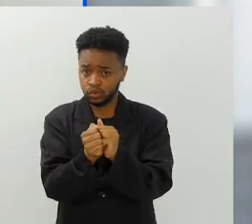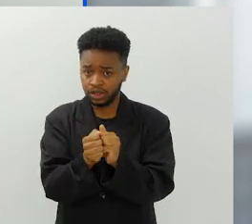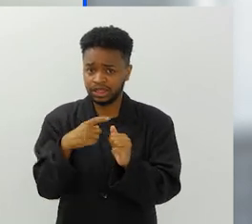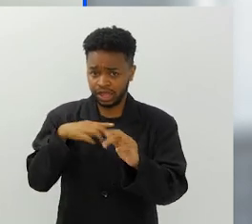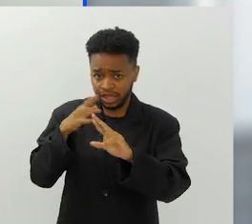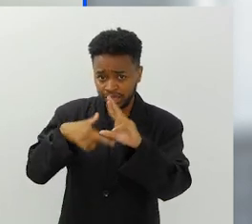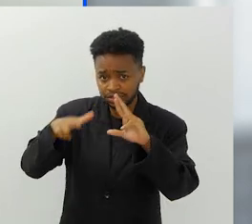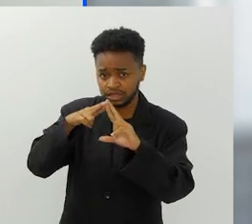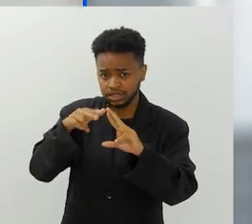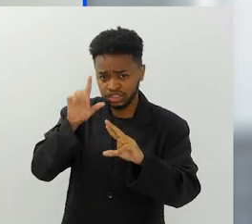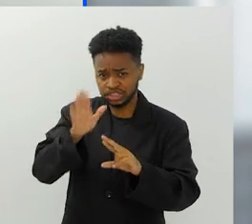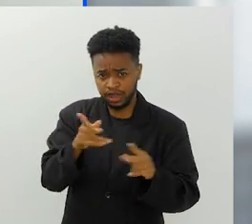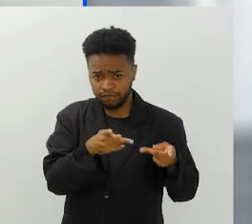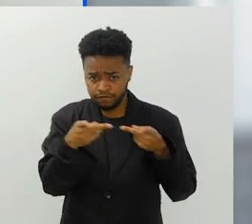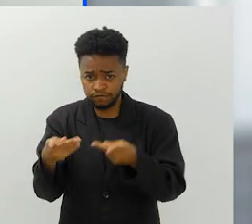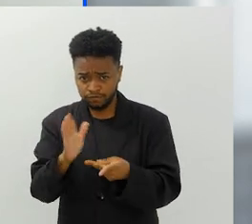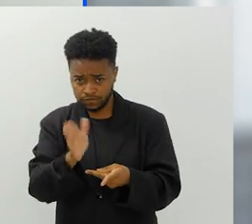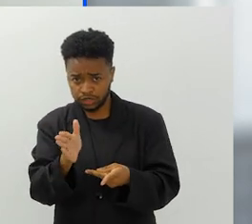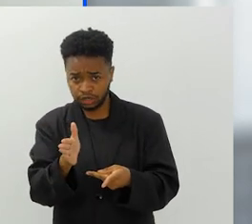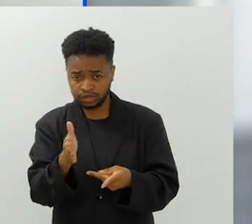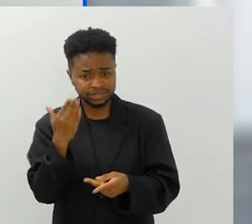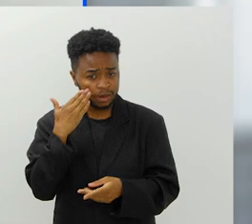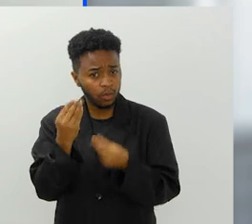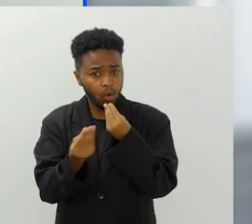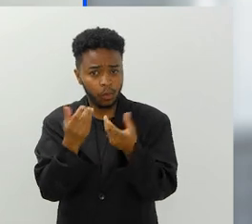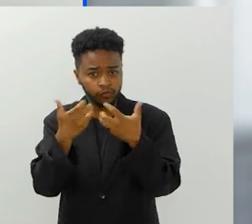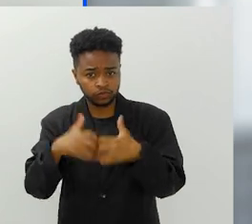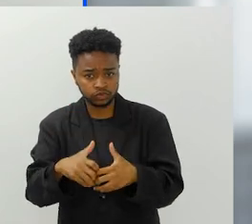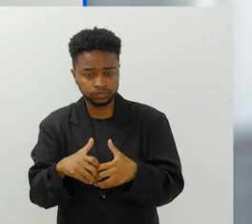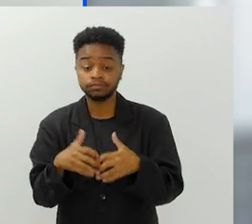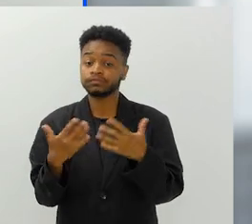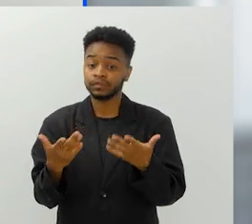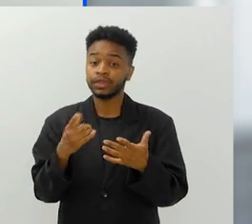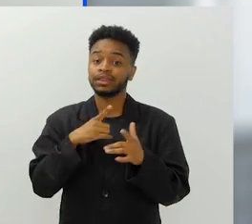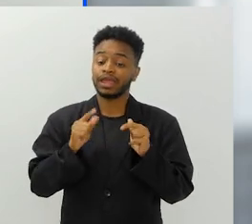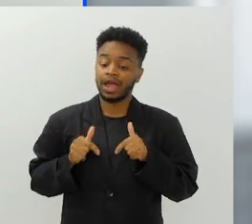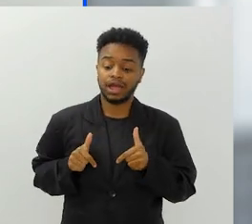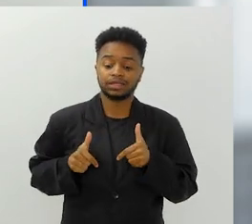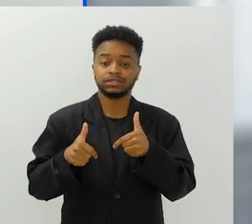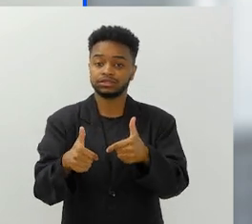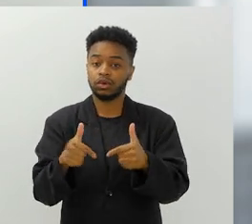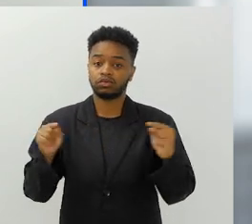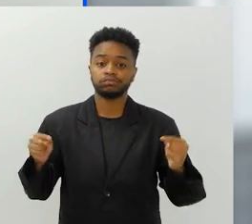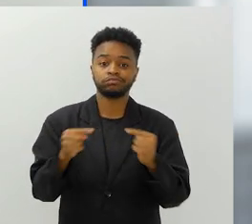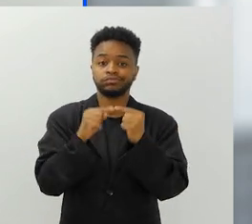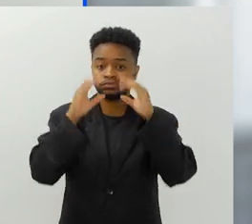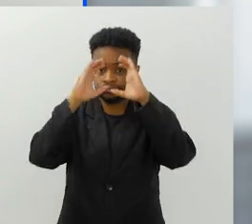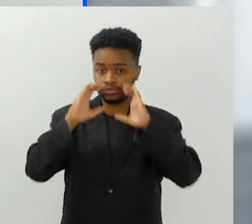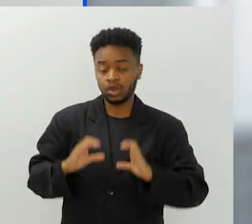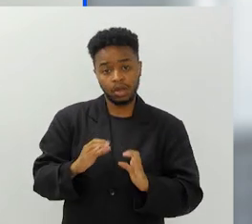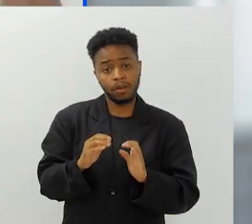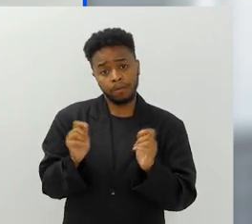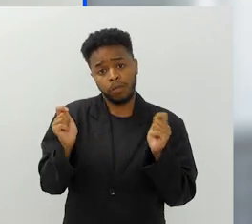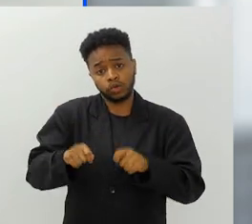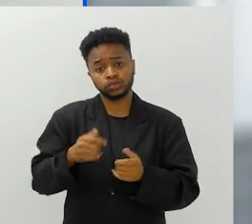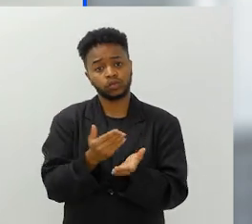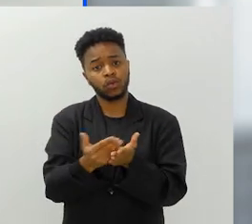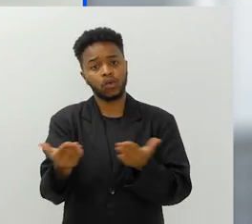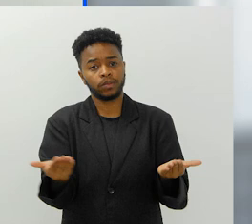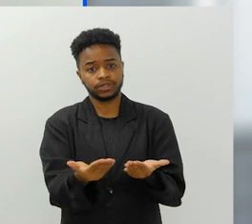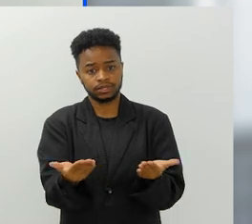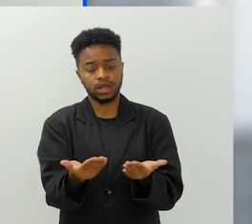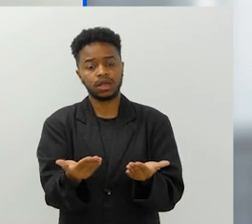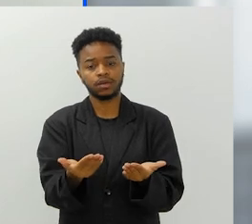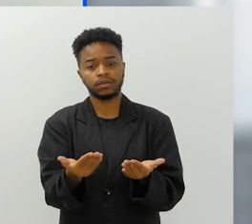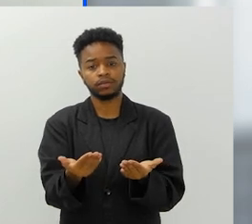recicladora na tua cidade e se você sabe, você já foi lá e visitou? Então, assim, são ações de cidadania que a gente pode começar a ter a partir